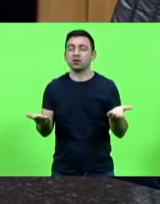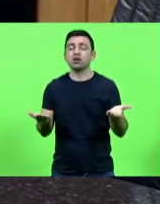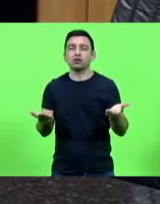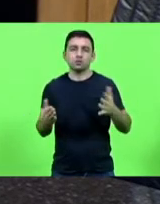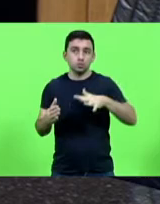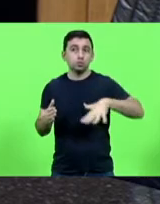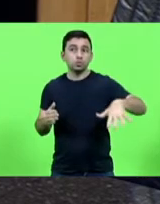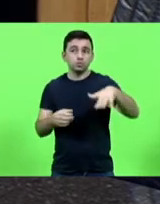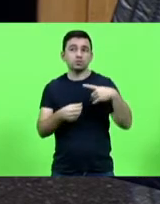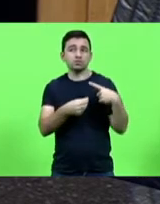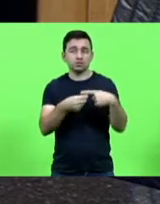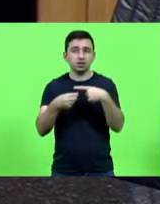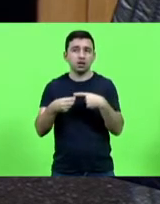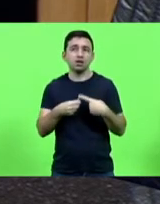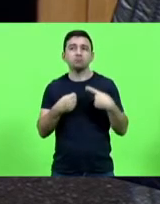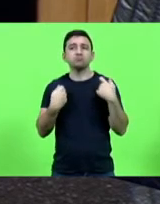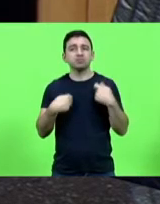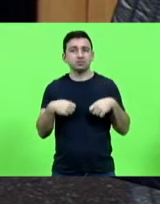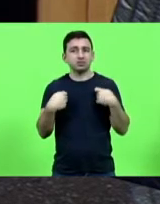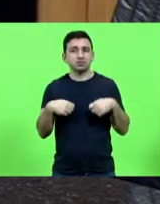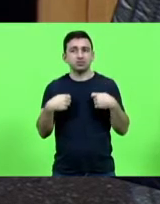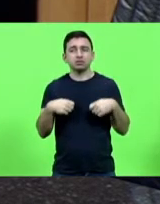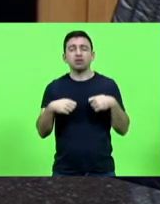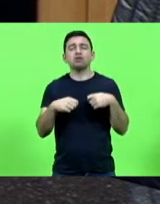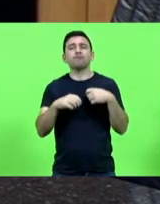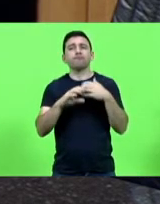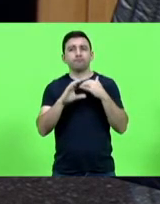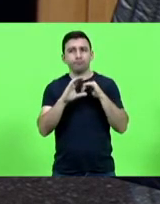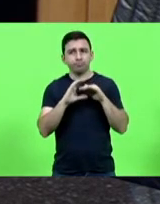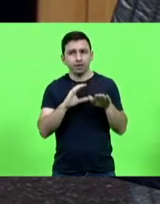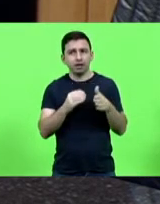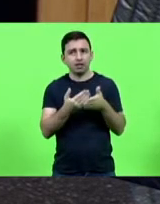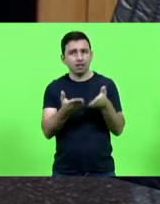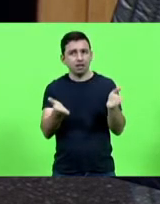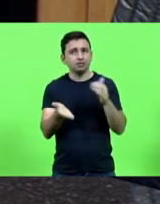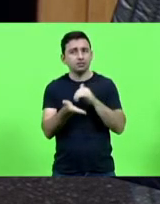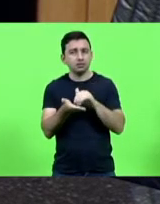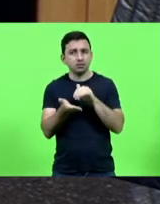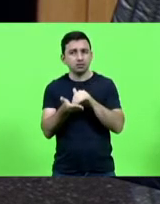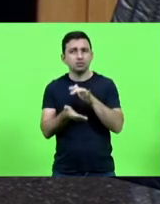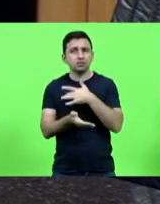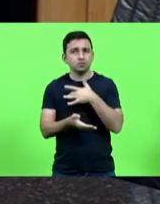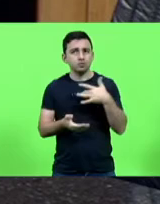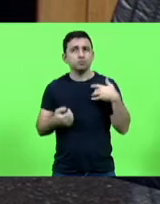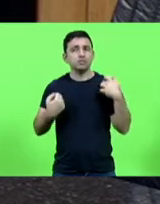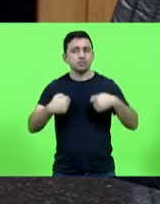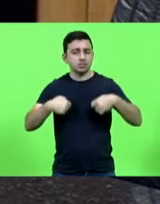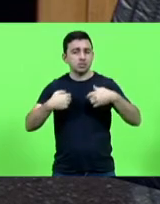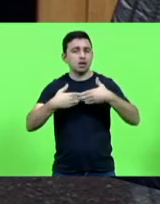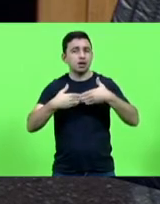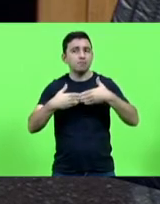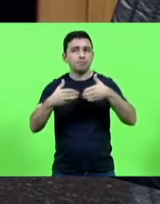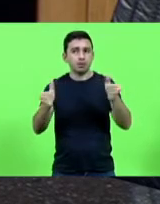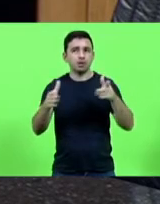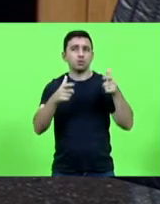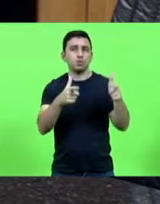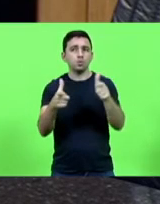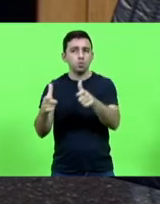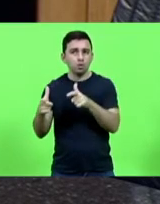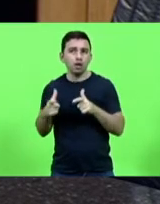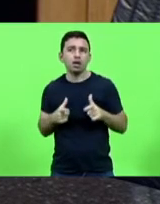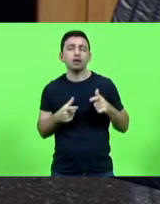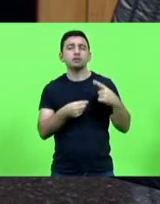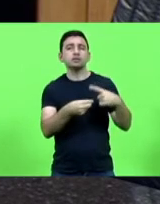poderiam encaminhar e a secretaria da saúde também é abrir em alguns lugares alguns municípios desse Brasil